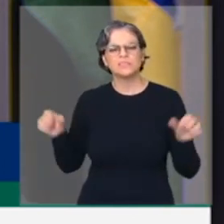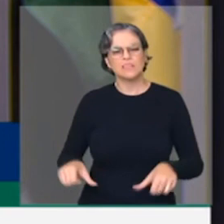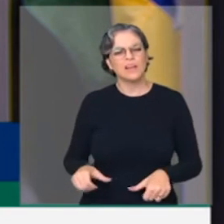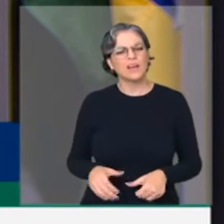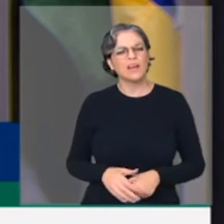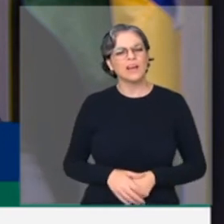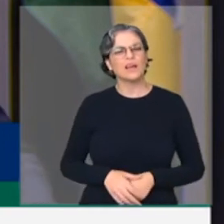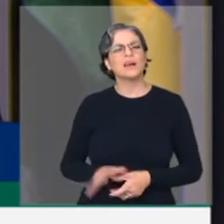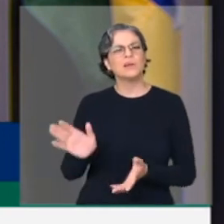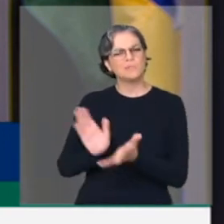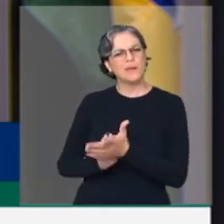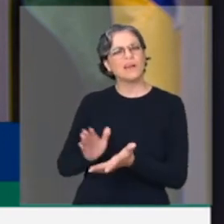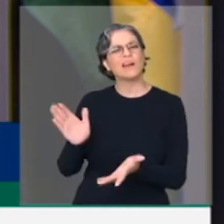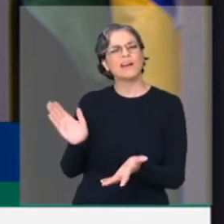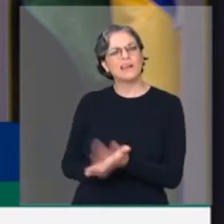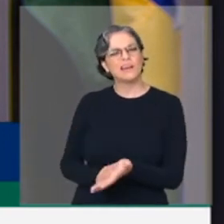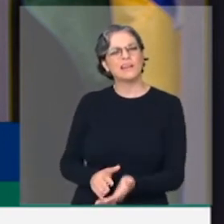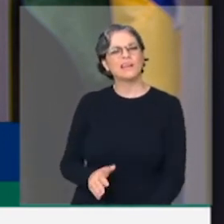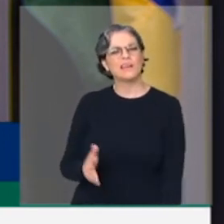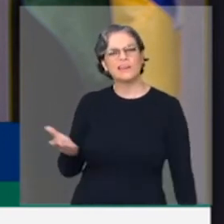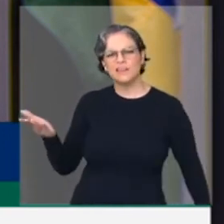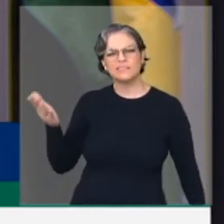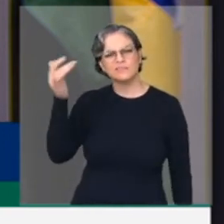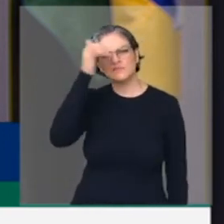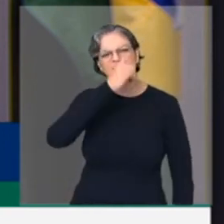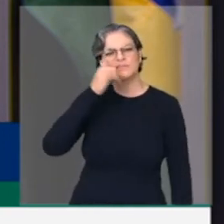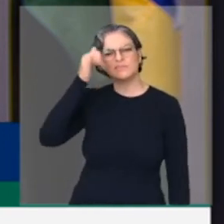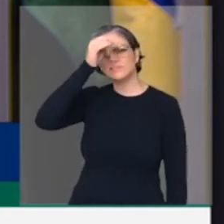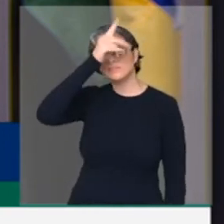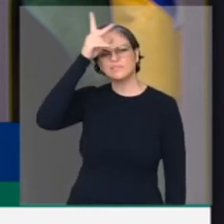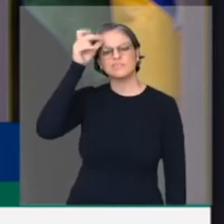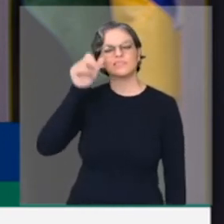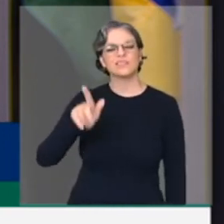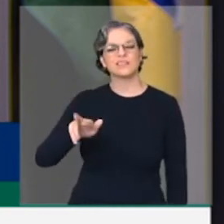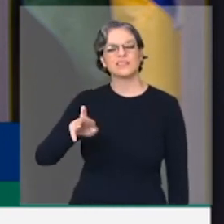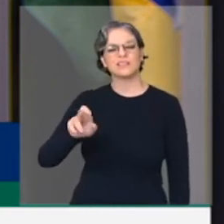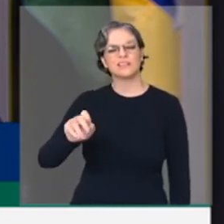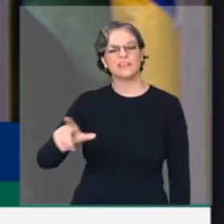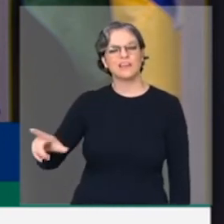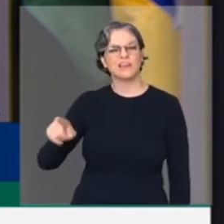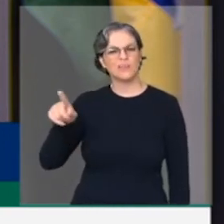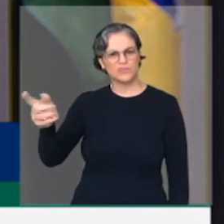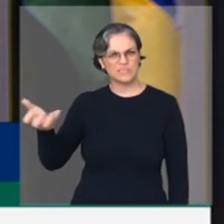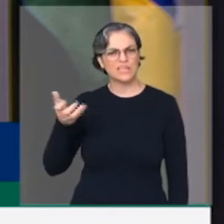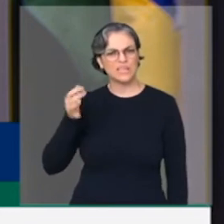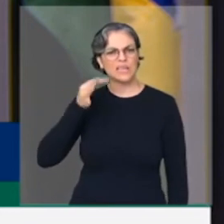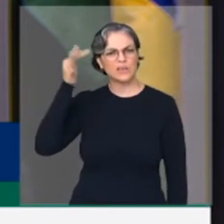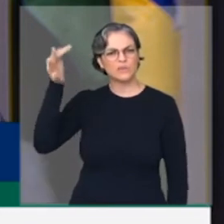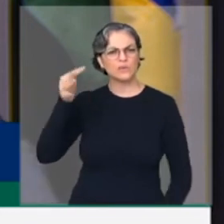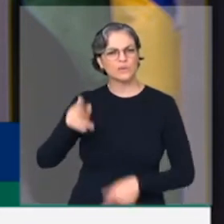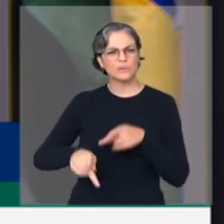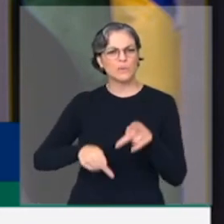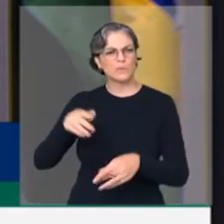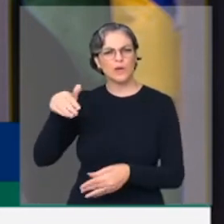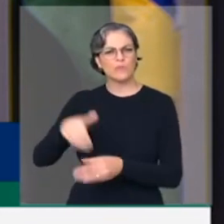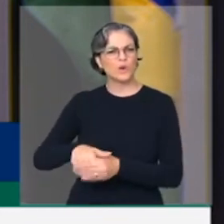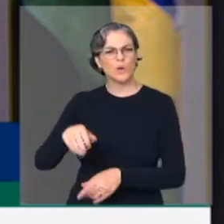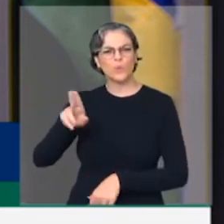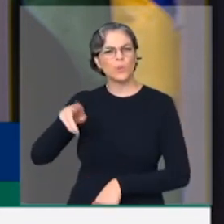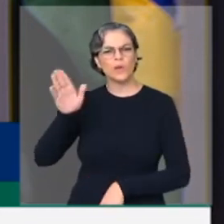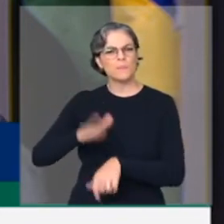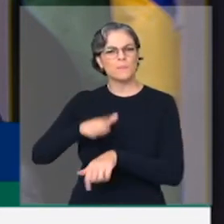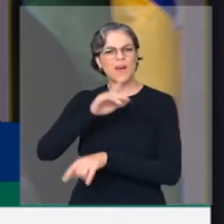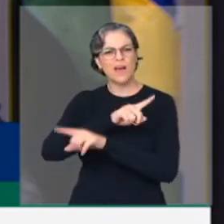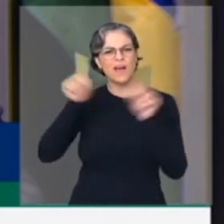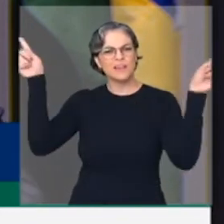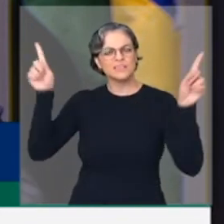Parabéns, senhor Grael. O senhor está fazendo tudo certinho para poder ter a rejeição do povo de Niterói. Por isso eu levanto aqui a